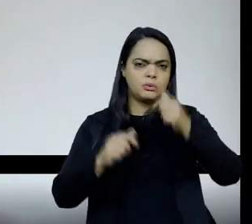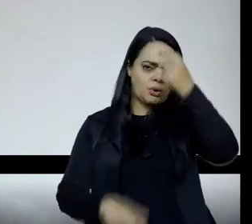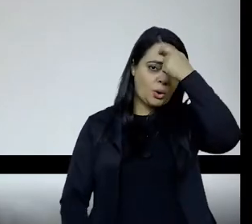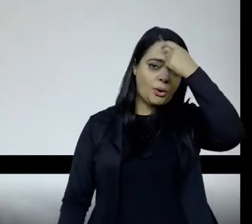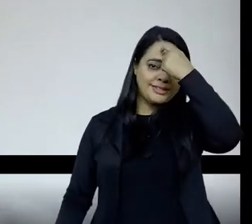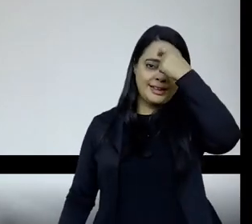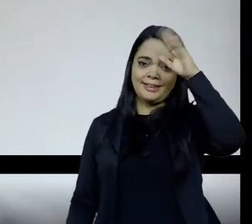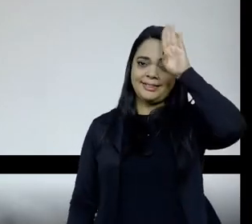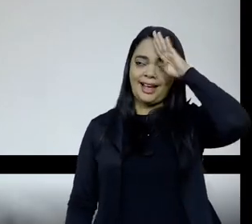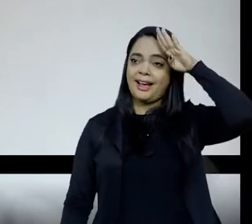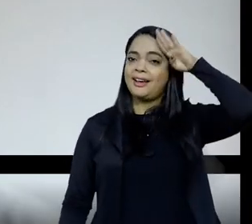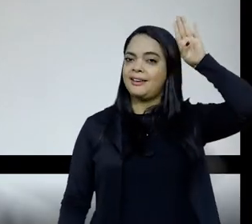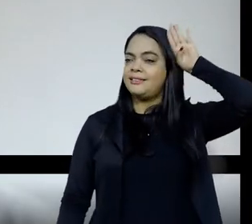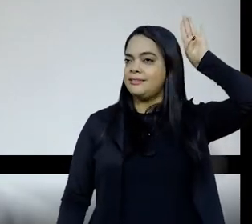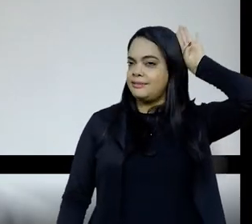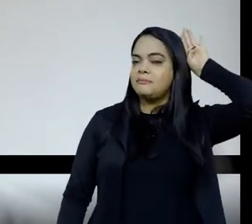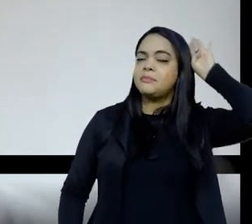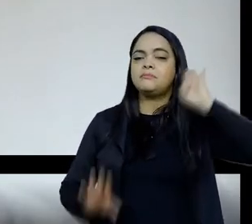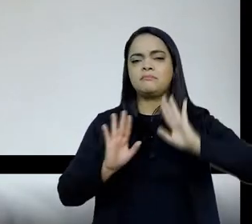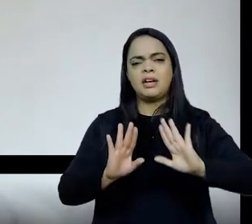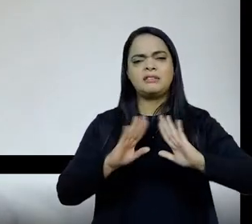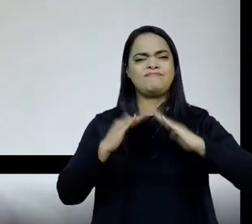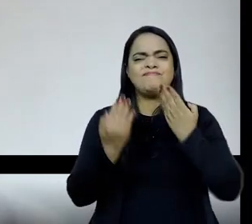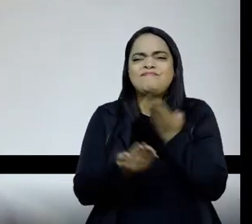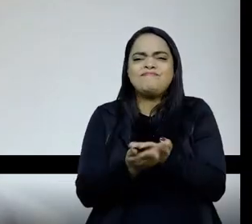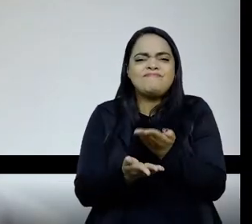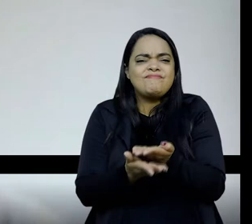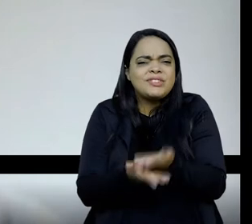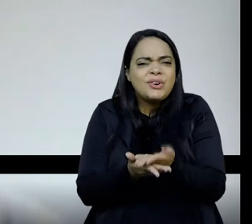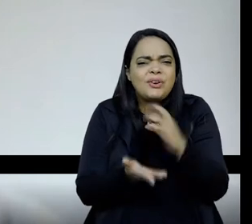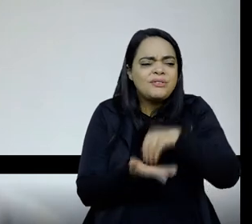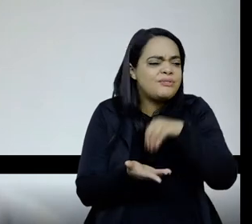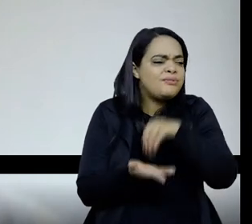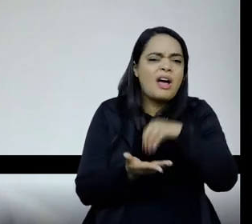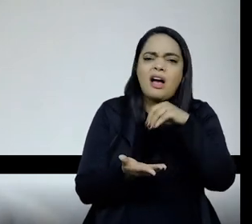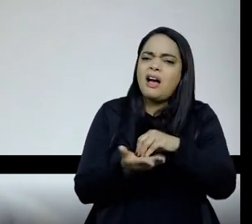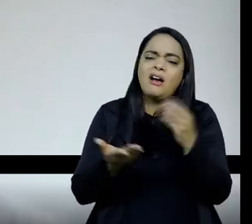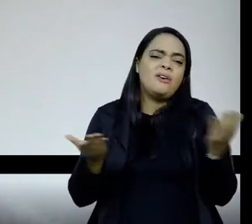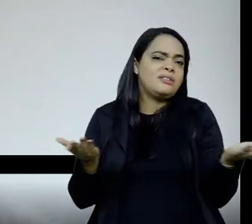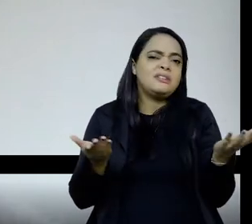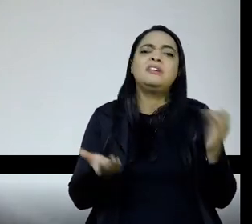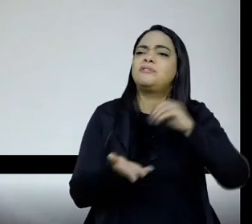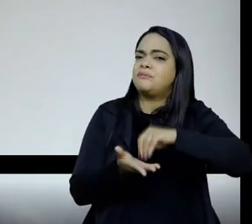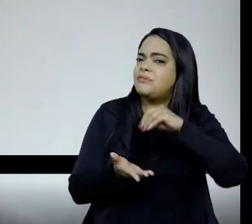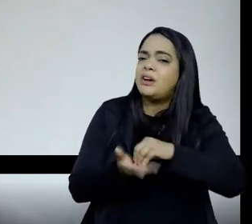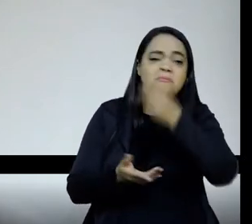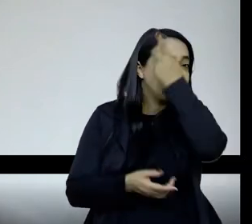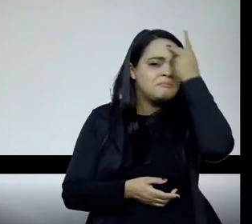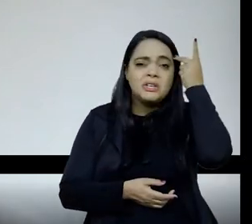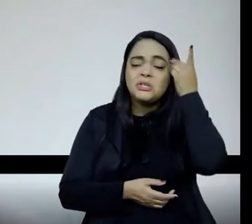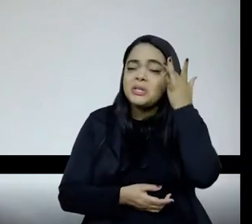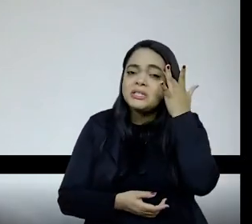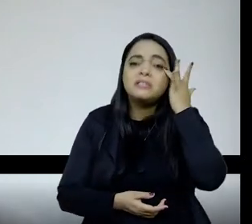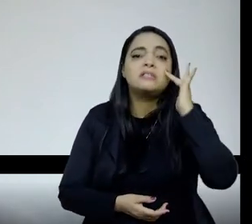como diria o Gurdier, sobre isso, ainda na escola é muito, ainda é muito estranho, né, assim, as pessoas não sabem de que,